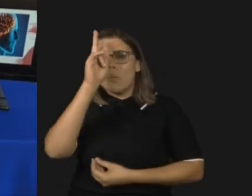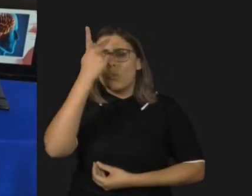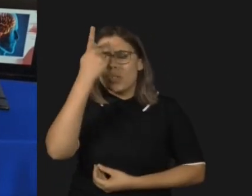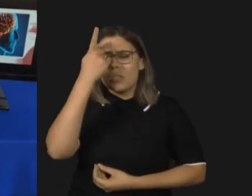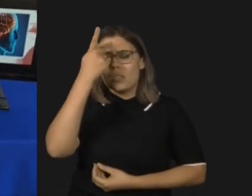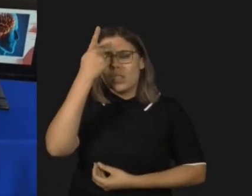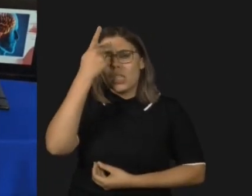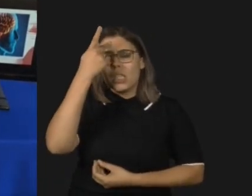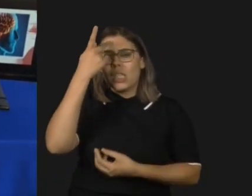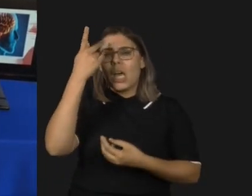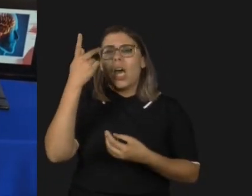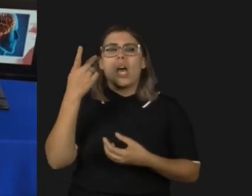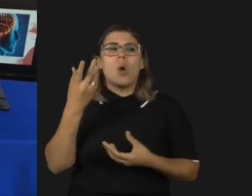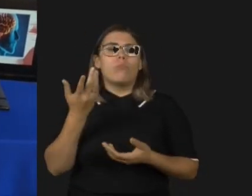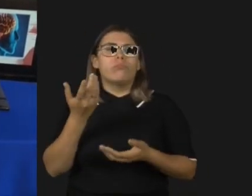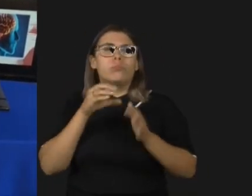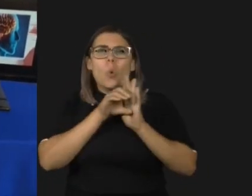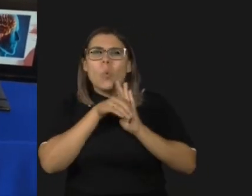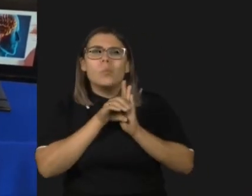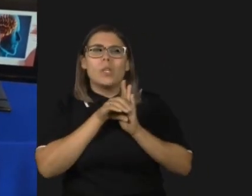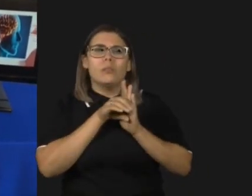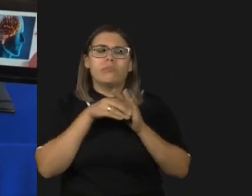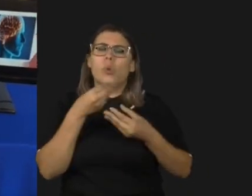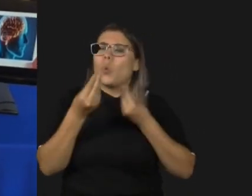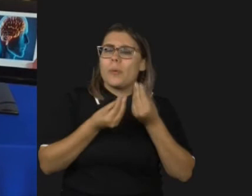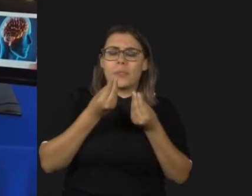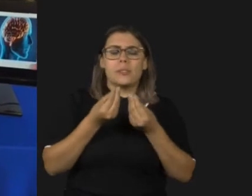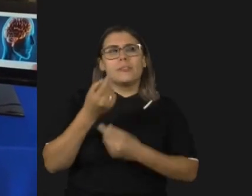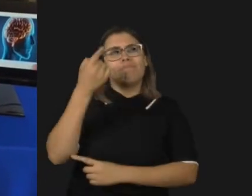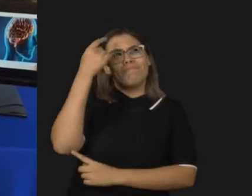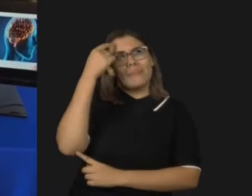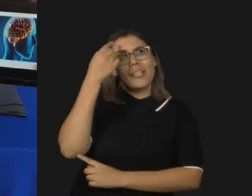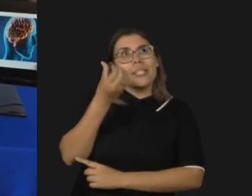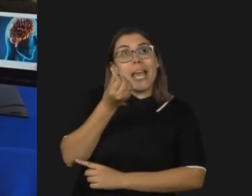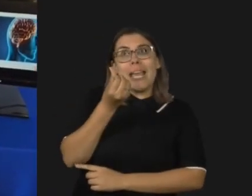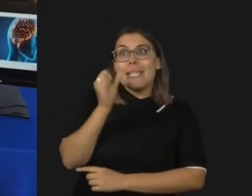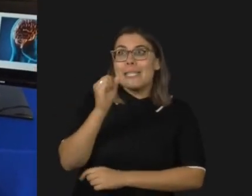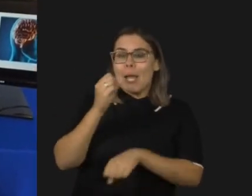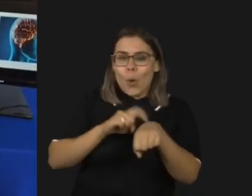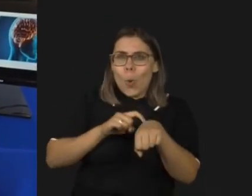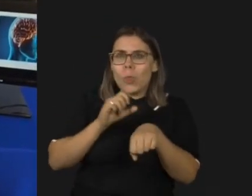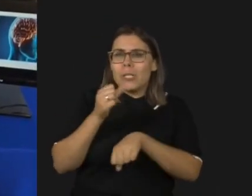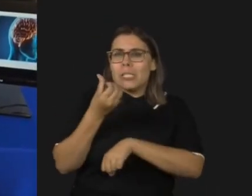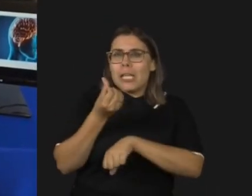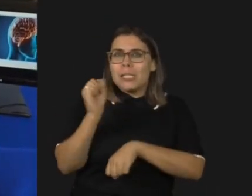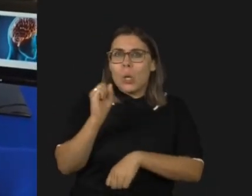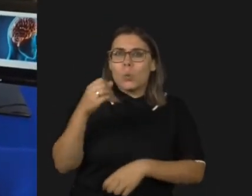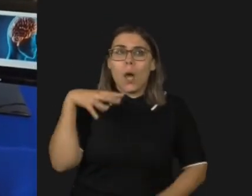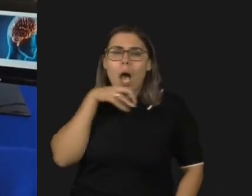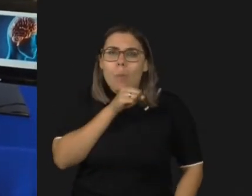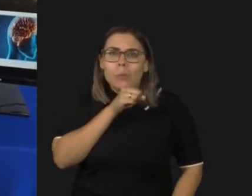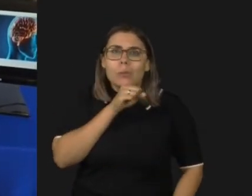e contextualizar a realidade ao seu redor, ele leva seis segundos a mais. Parece não ser muita coisa. Mas é uma